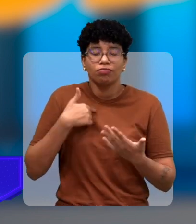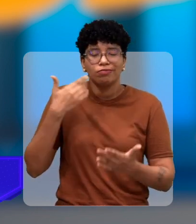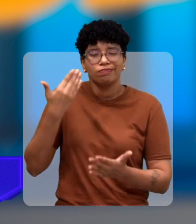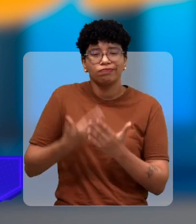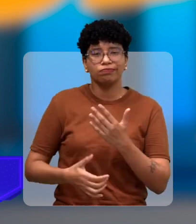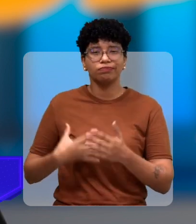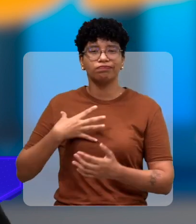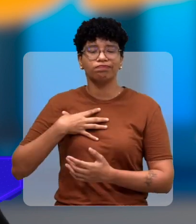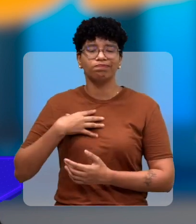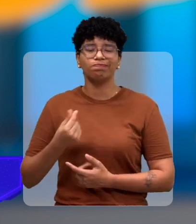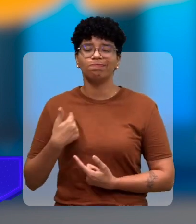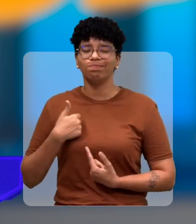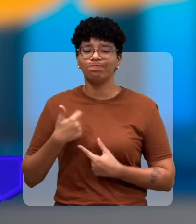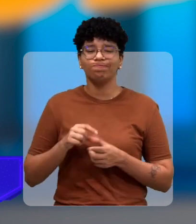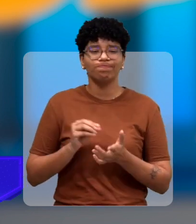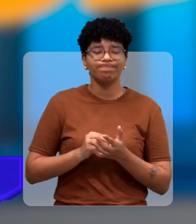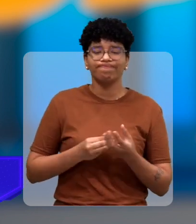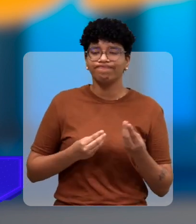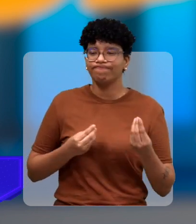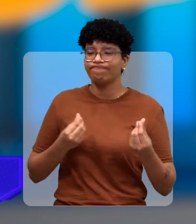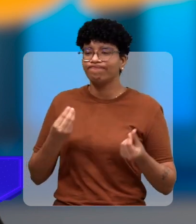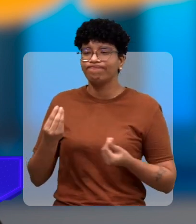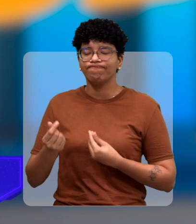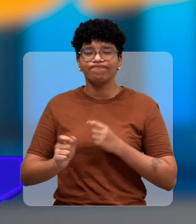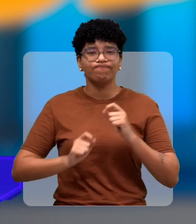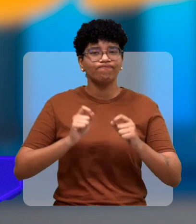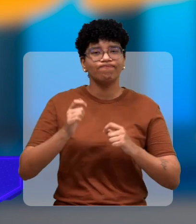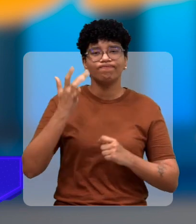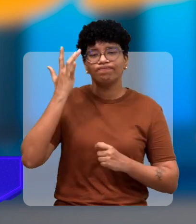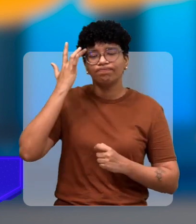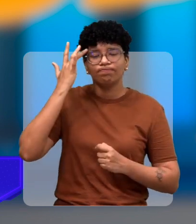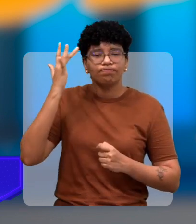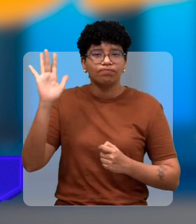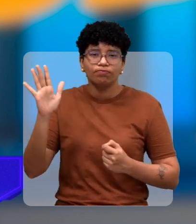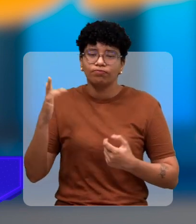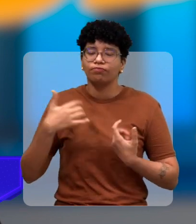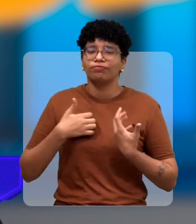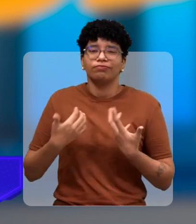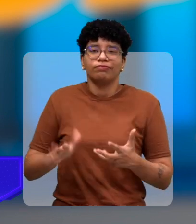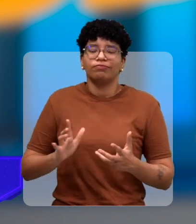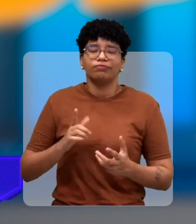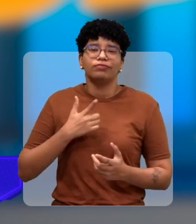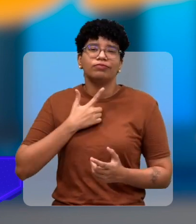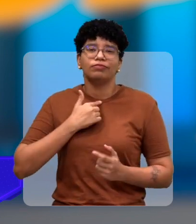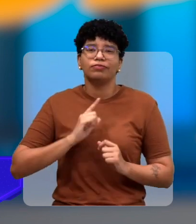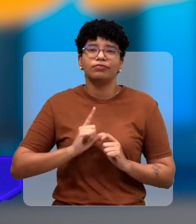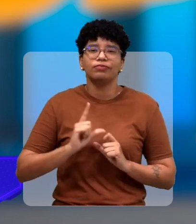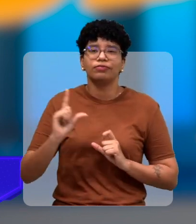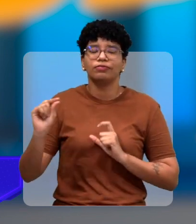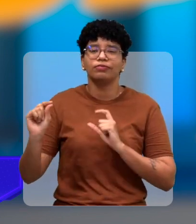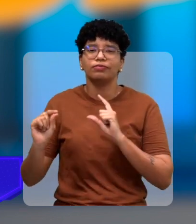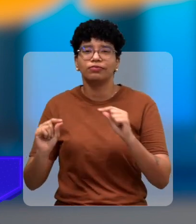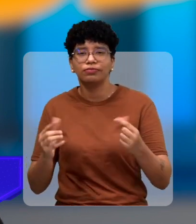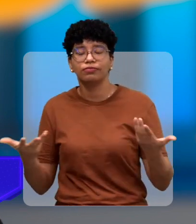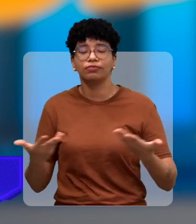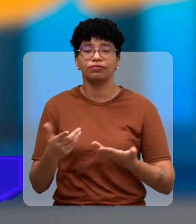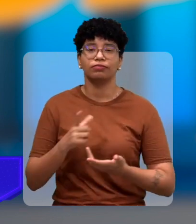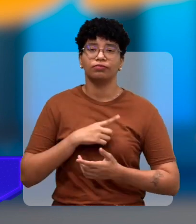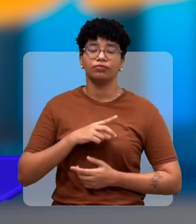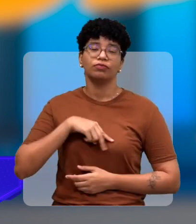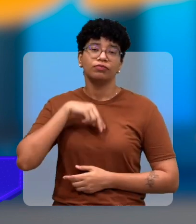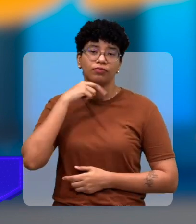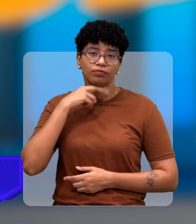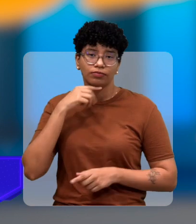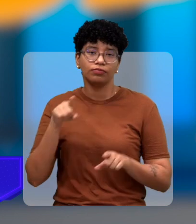pouco desmotivado com vontade de sair de recuar e lá vem eu tenho um neto